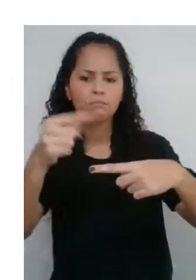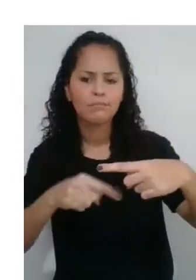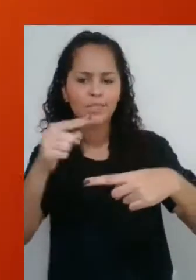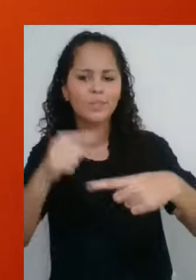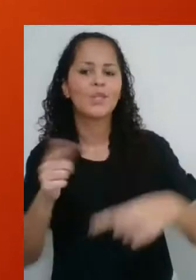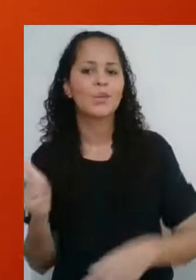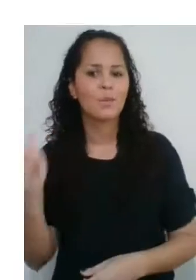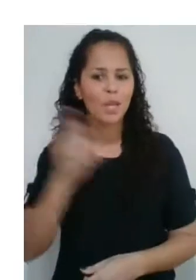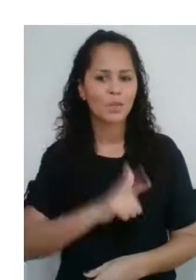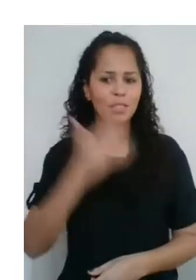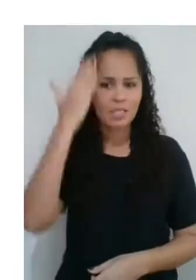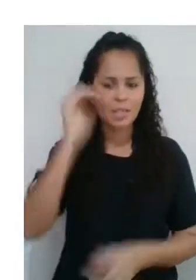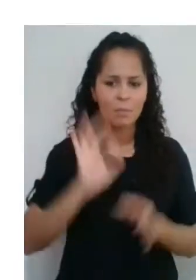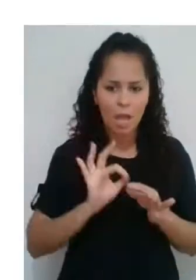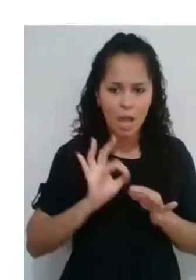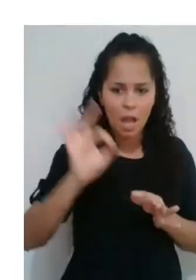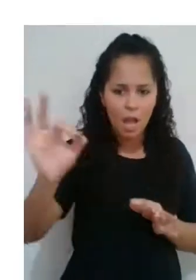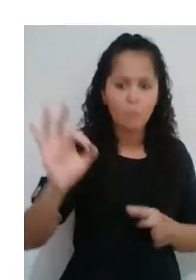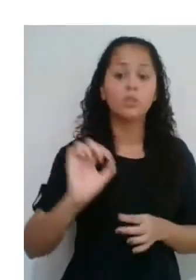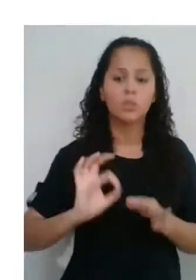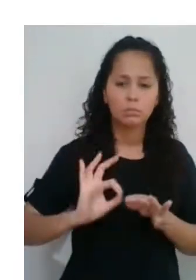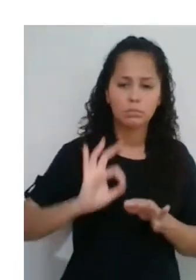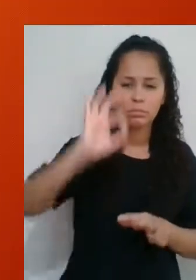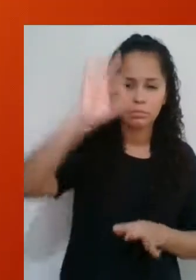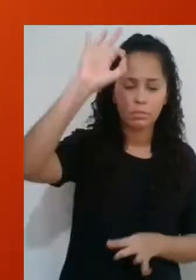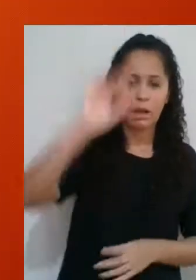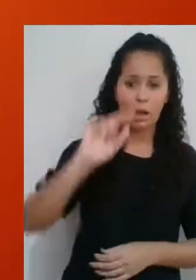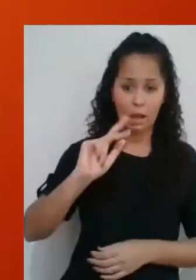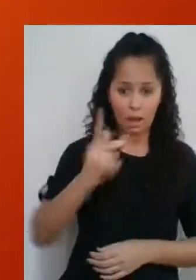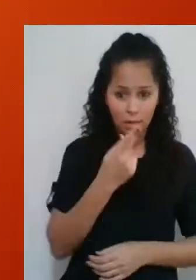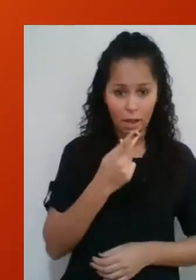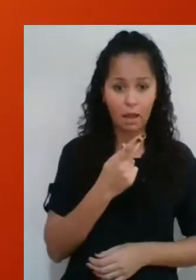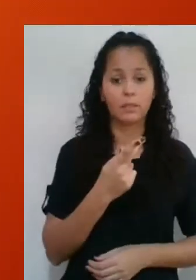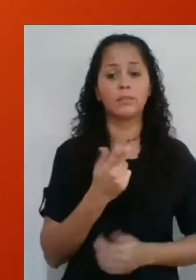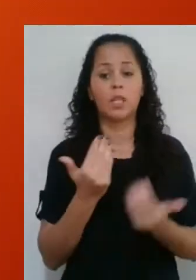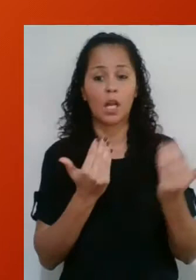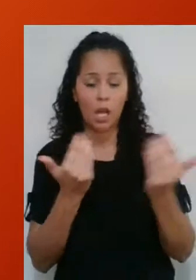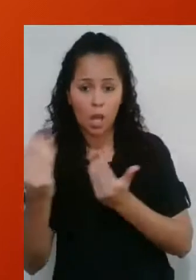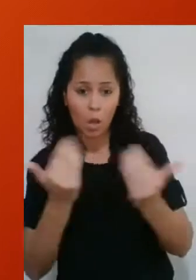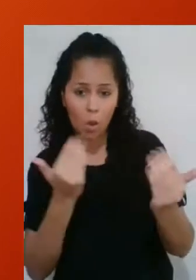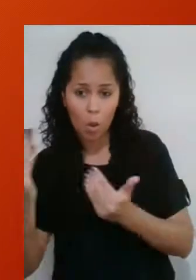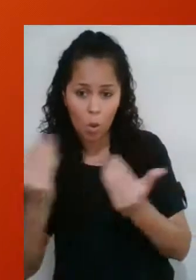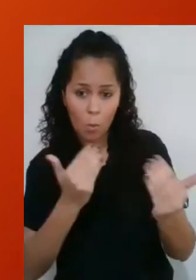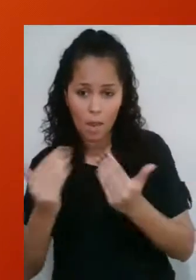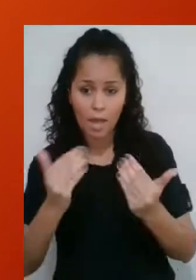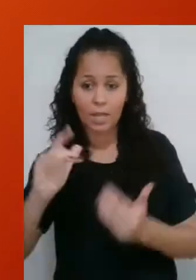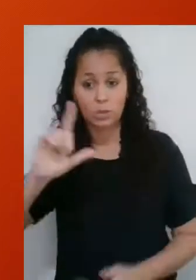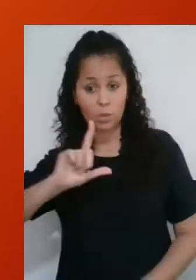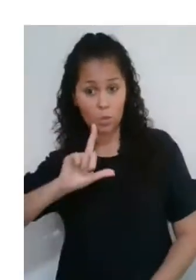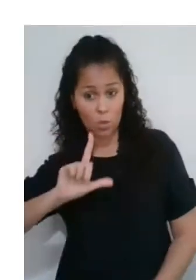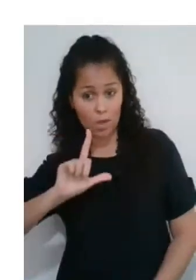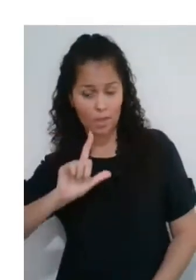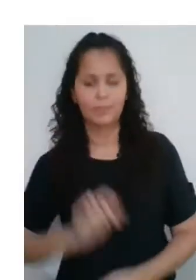razões trigonométricas para escrever a medida H da altura de um triângulo equilátero em função da medida